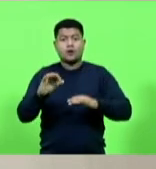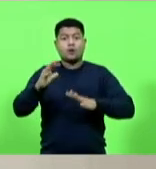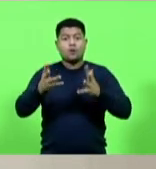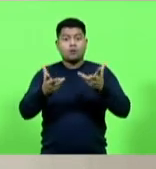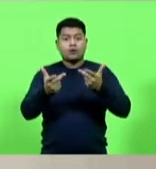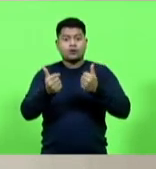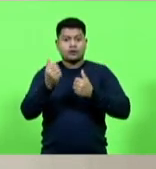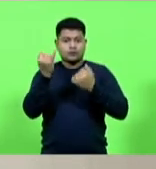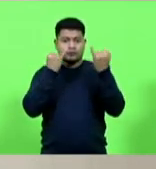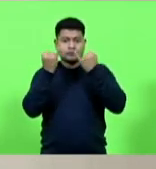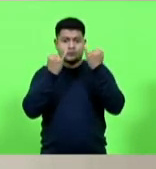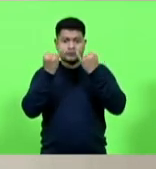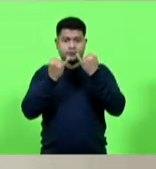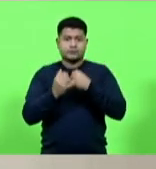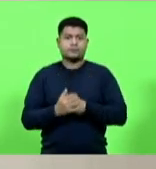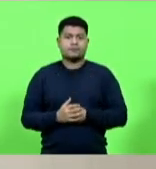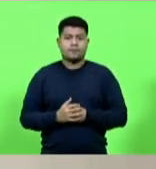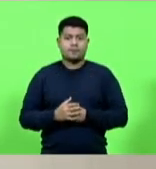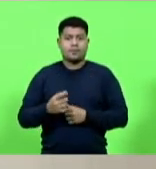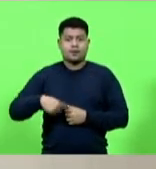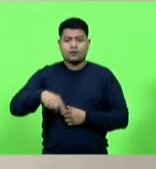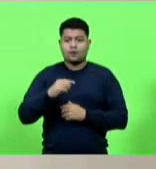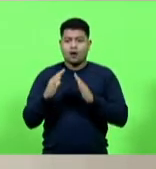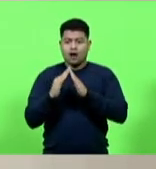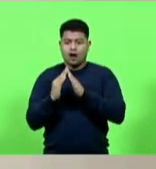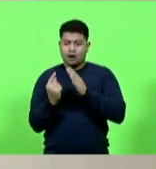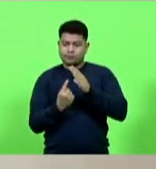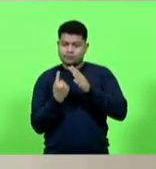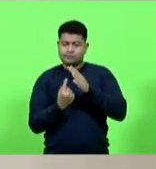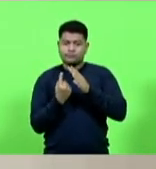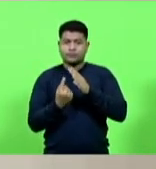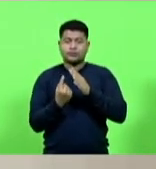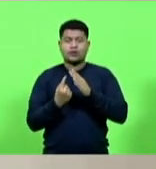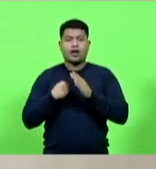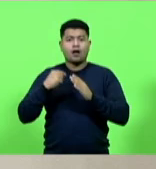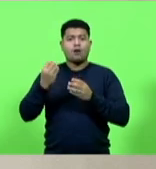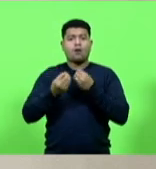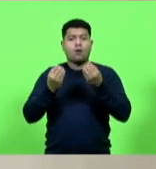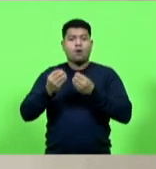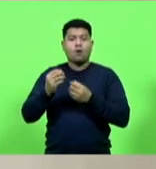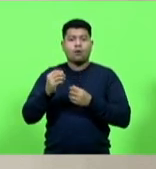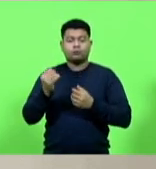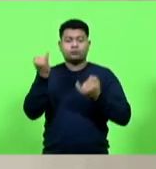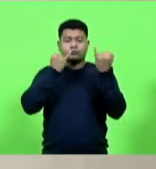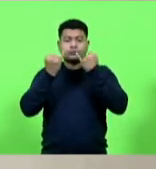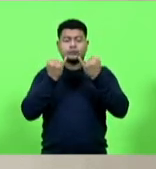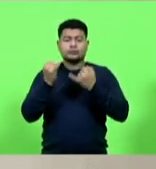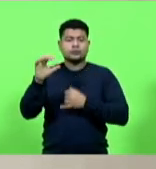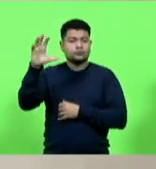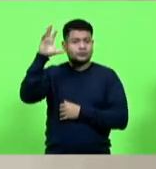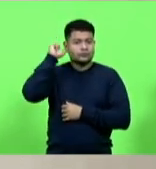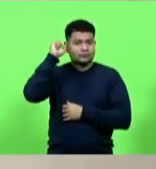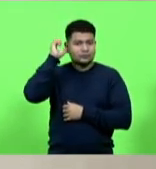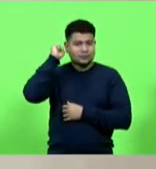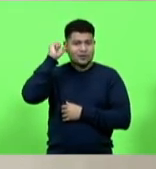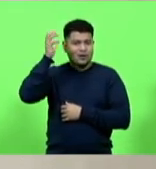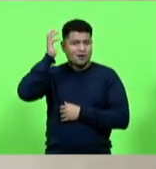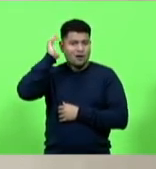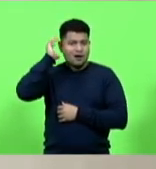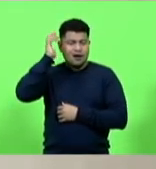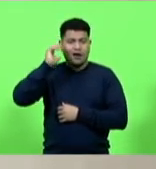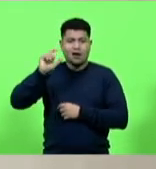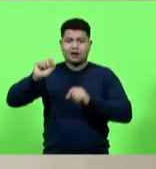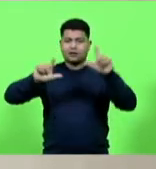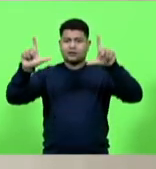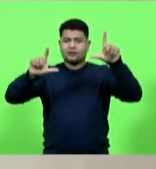isolados em nossas casas era através da rádio da TV e da internet que sabíamos as notícias